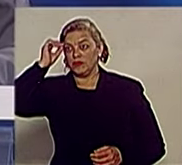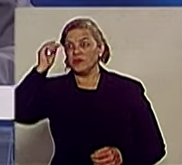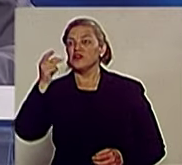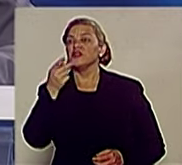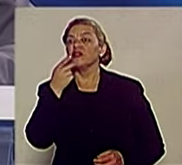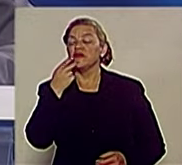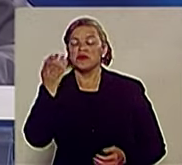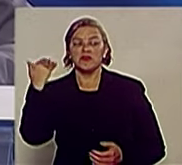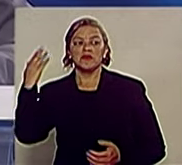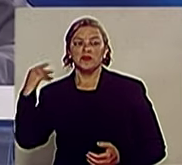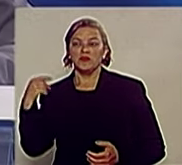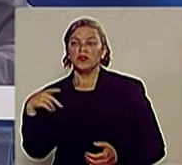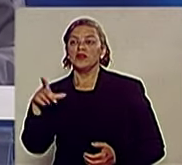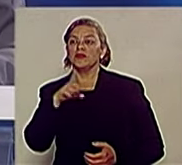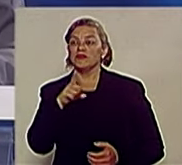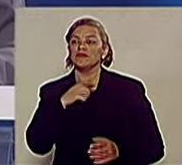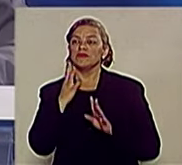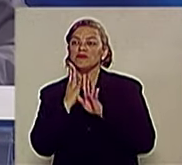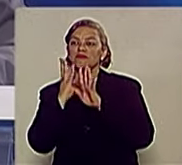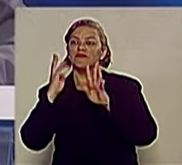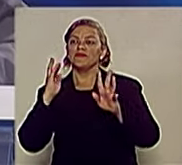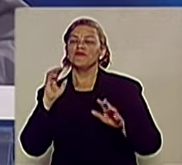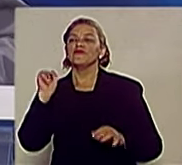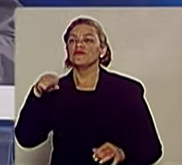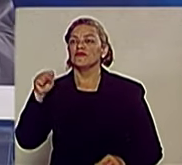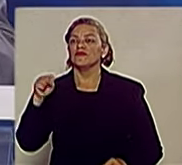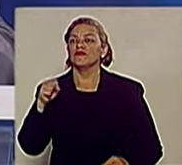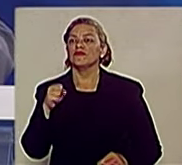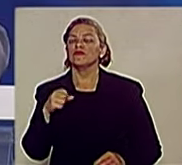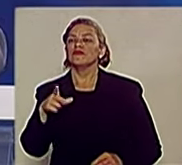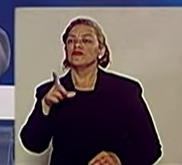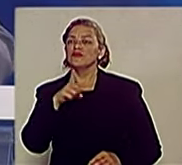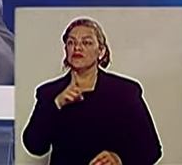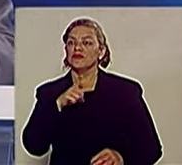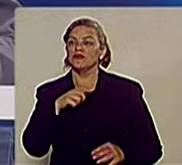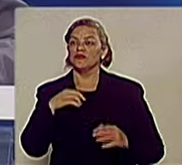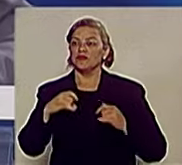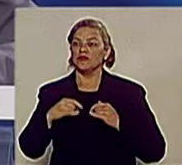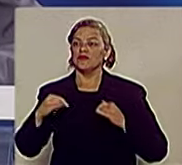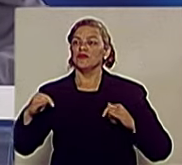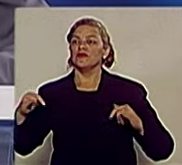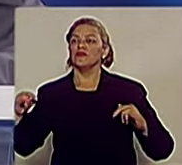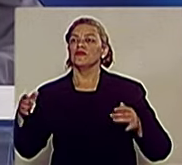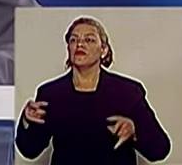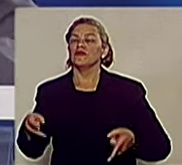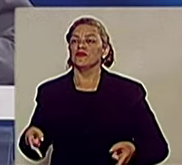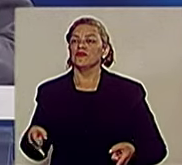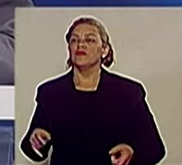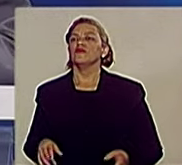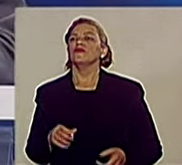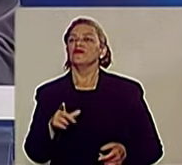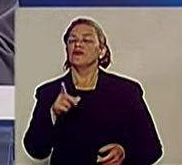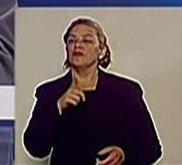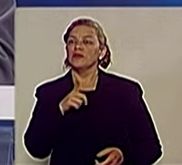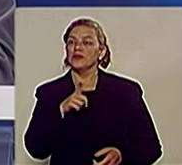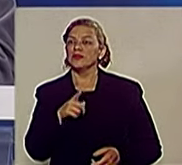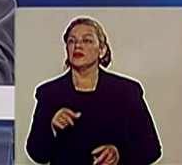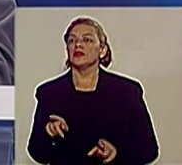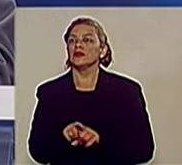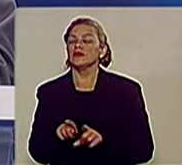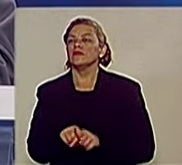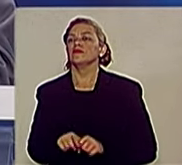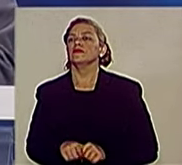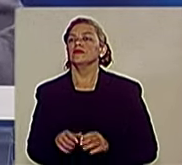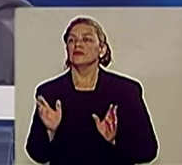maca nos corredores do hospital municipal na administração do PSDB. E também agora continua na